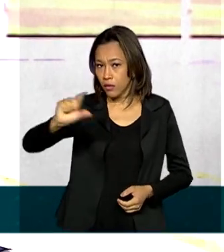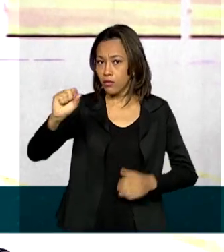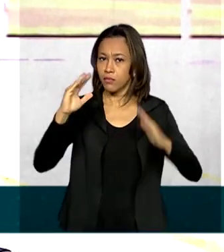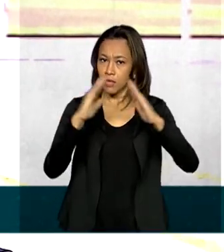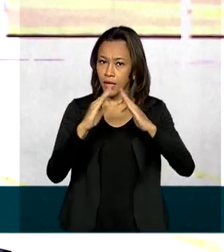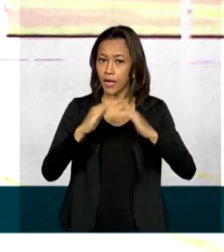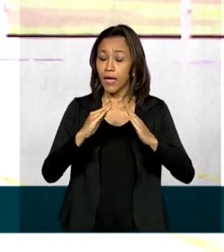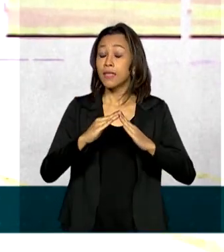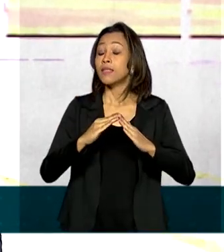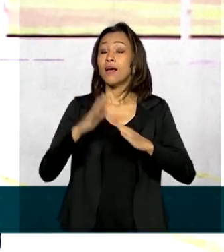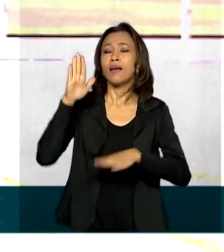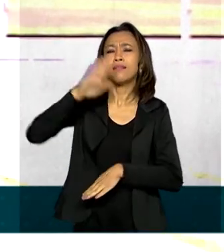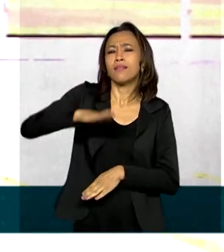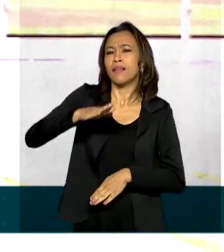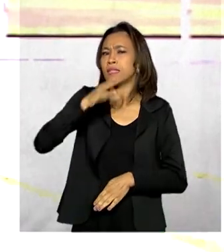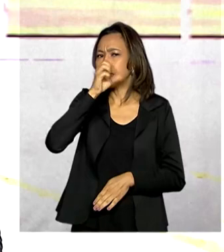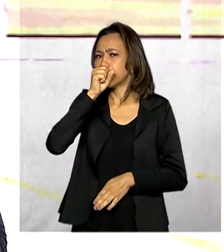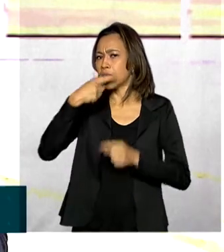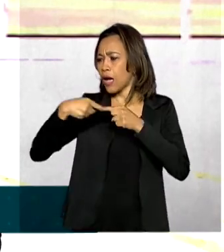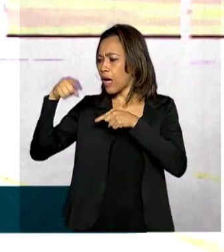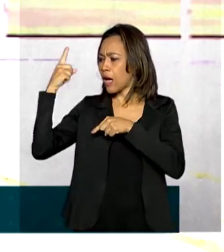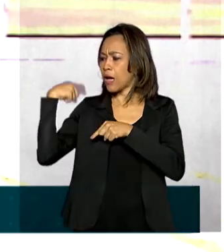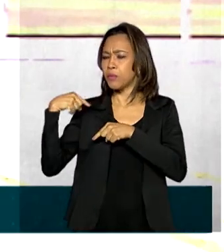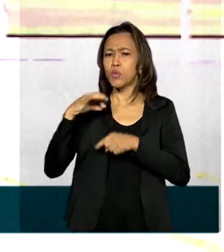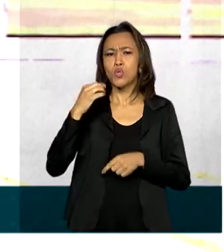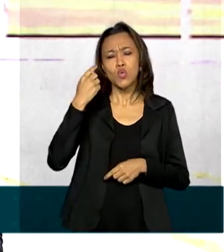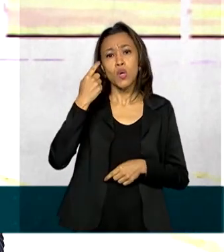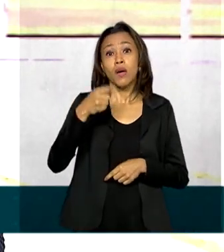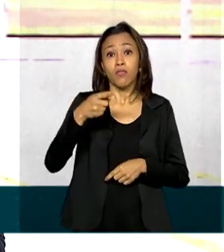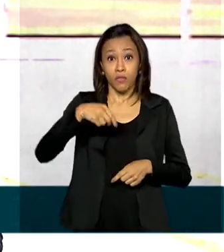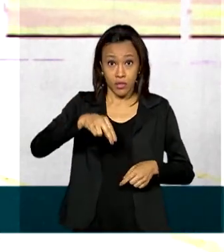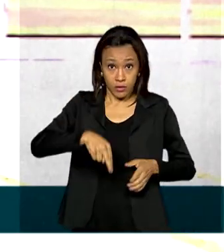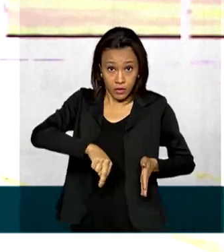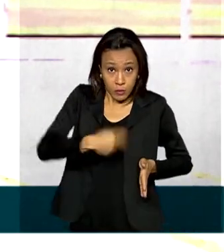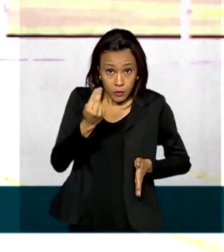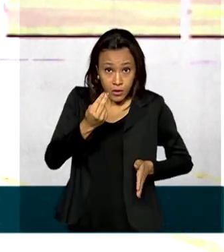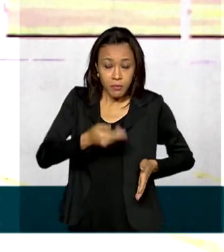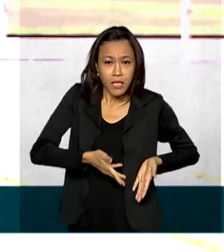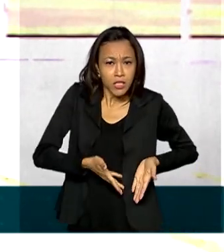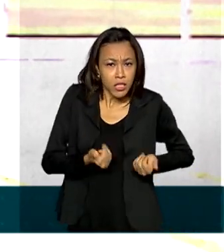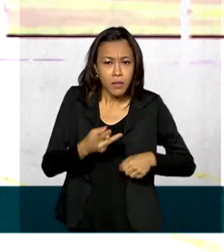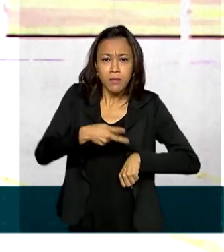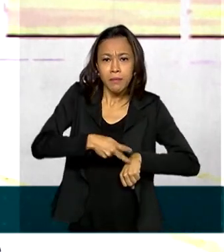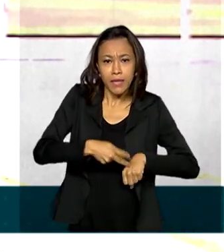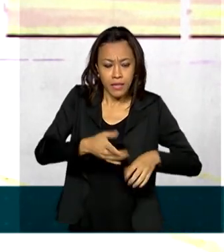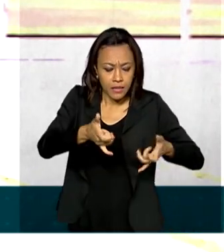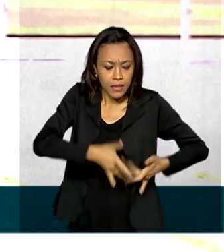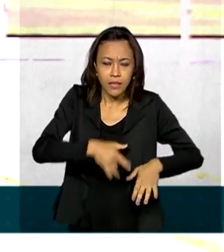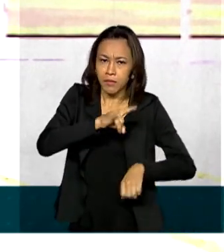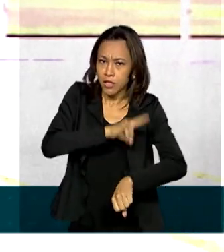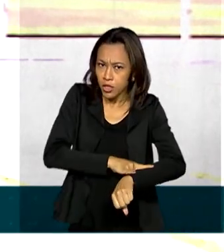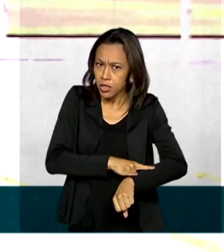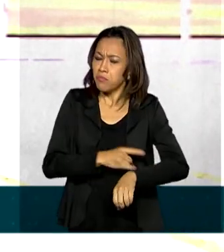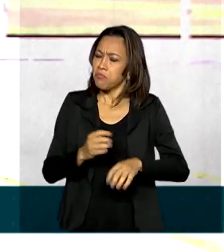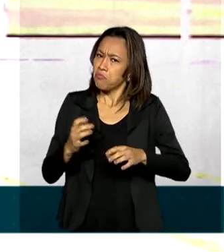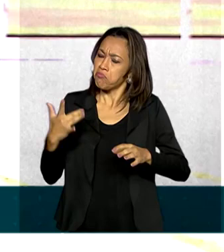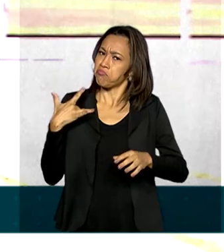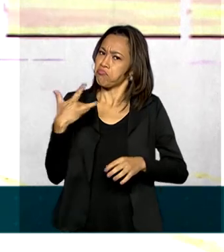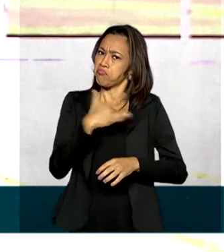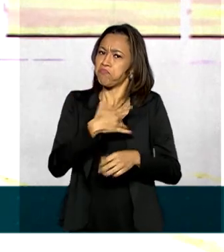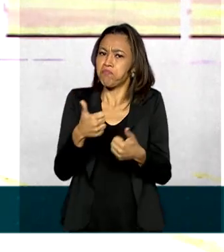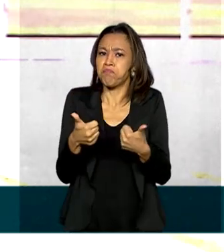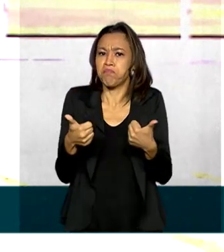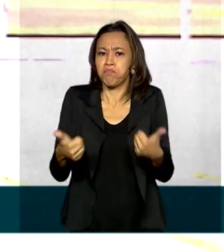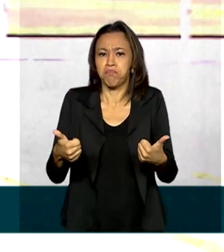da tarde de sábado, um dia após cirurgia para retirada de um cálculo na bexiga. Ele apresentou ótima evolução clínica